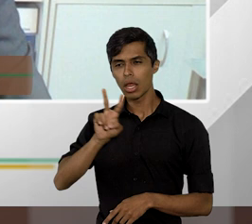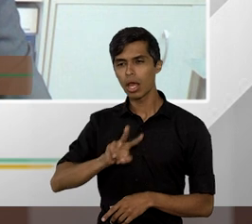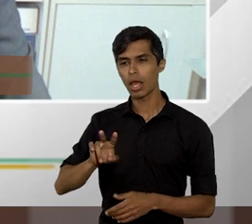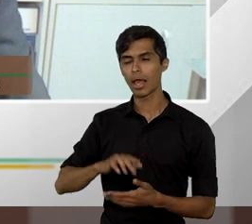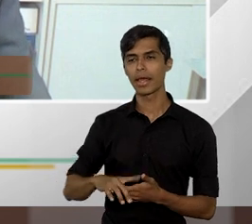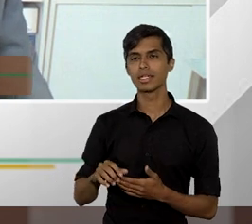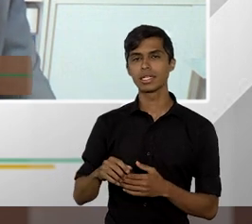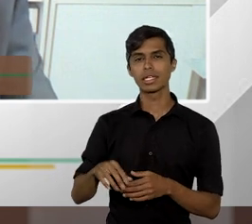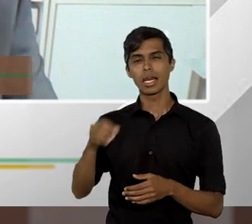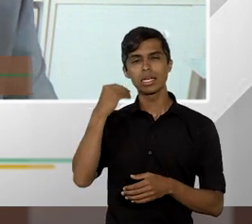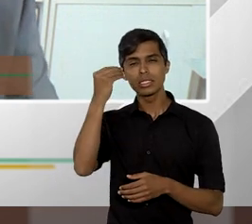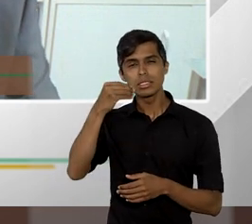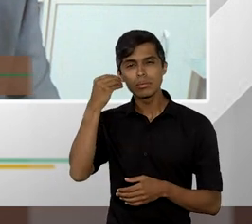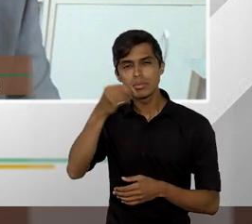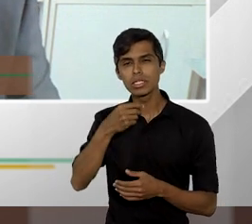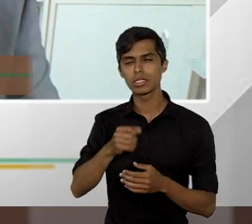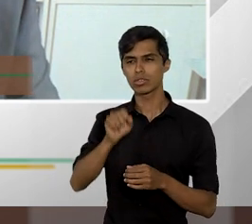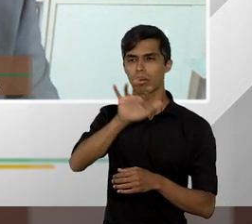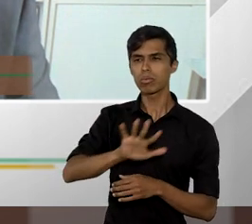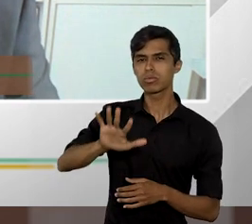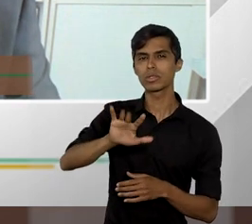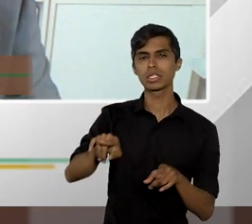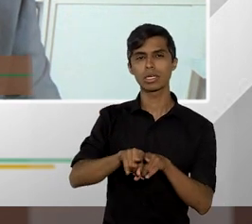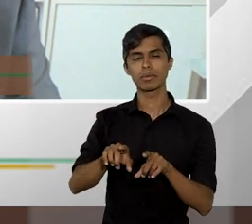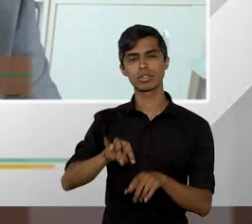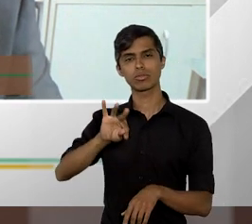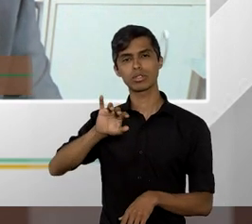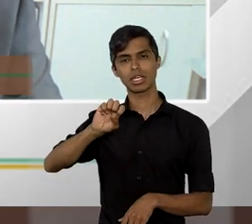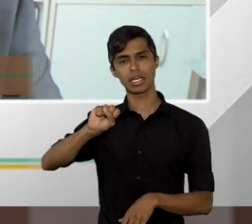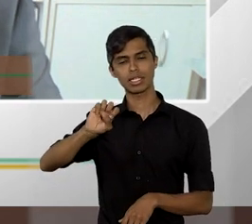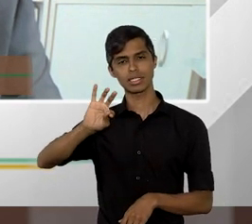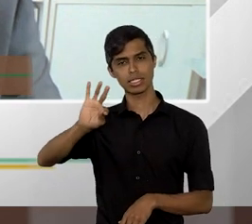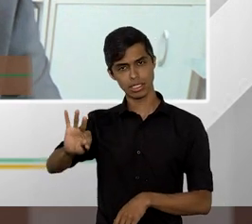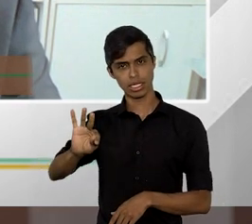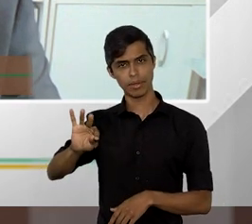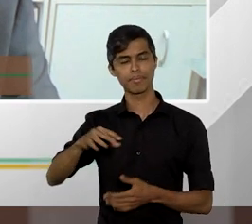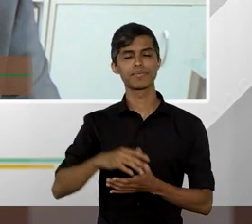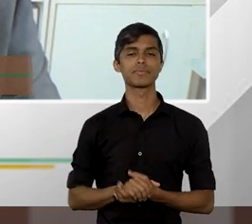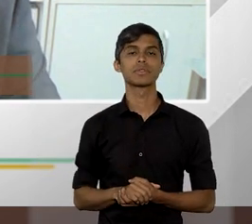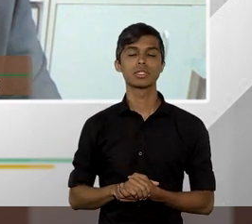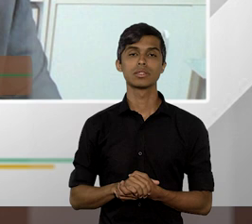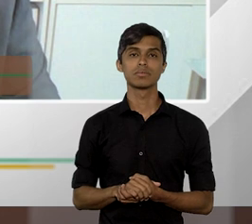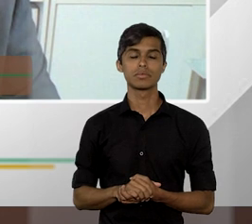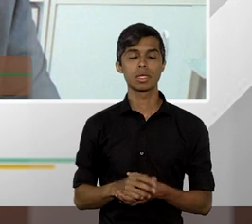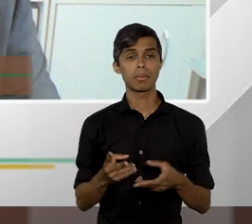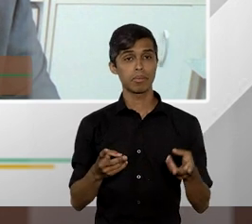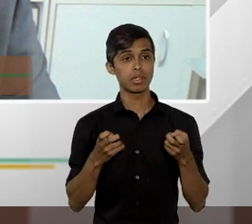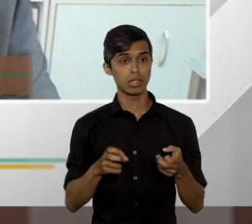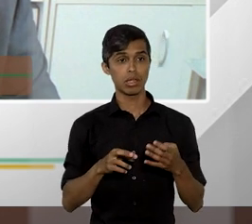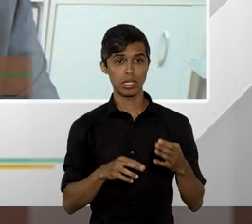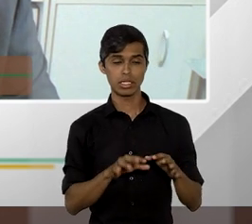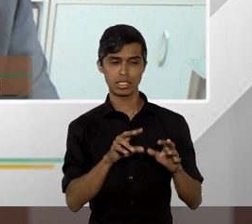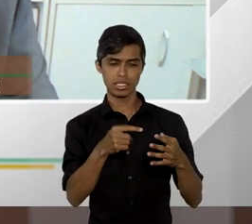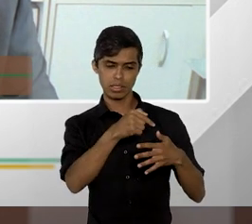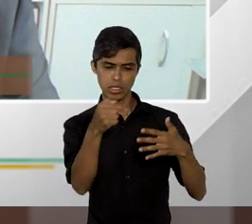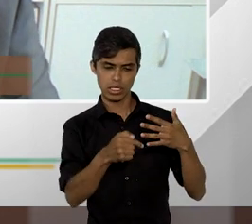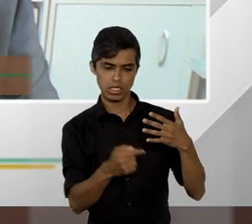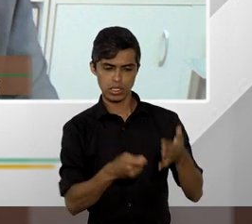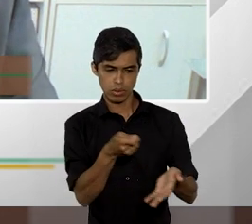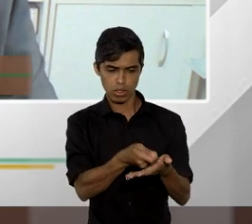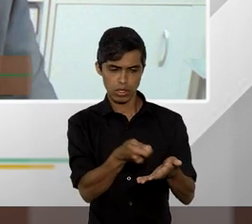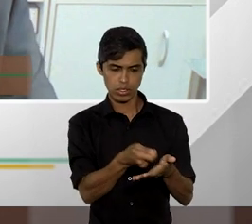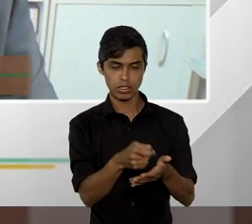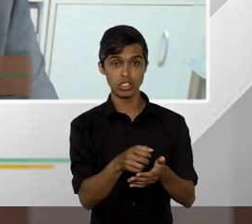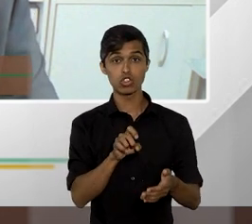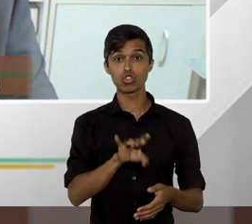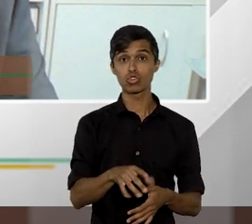e a experiência da transcendência do TST nós vamos ver que esses requisitos de admissibilidade só foram